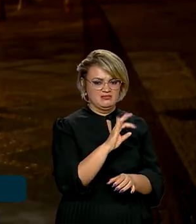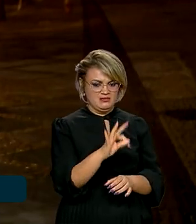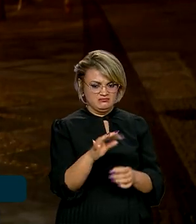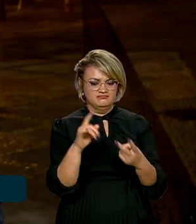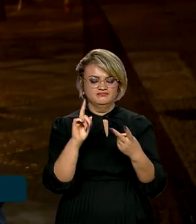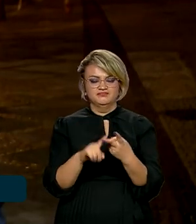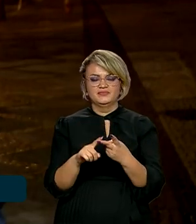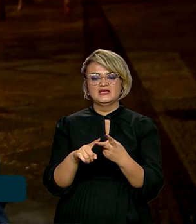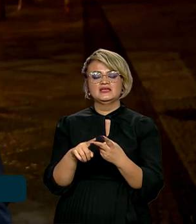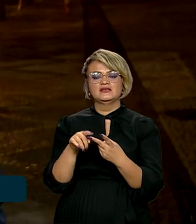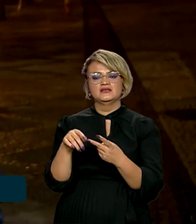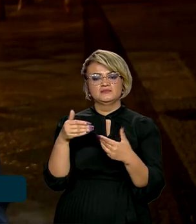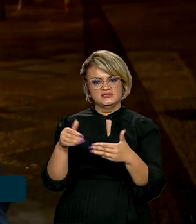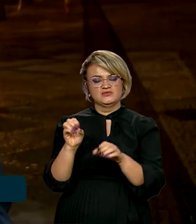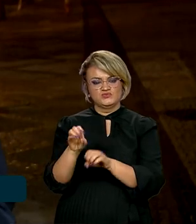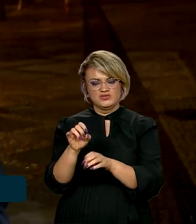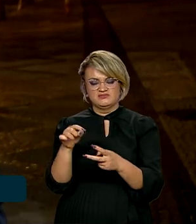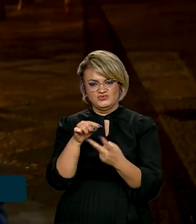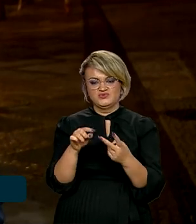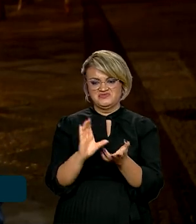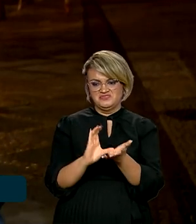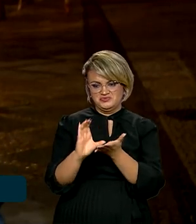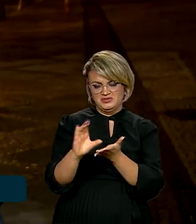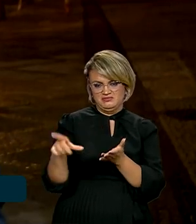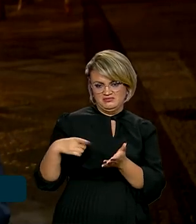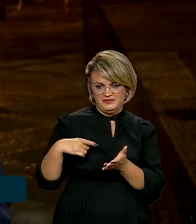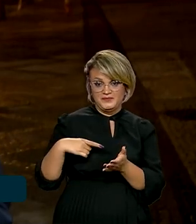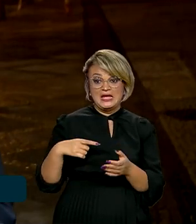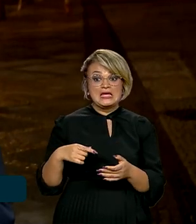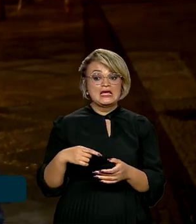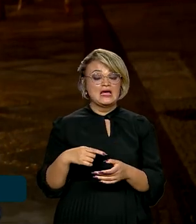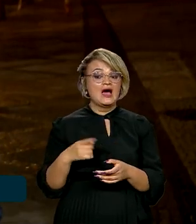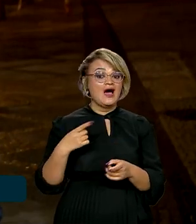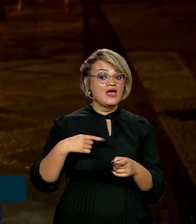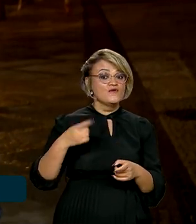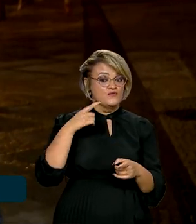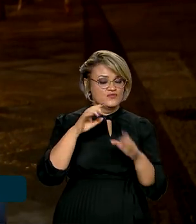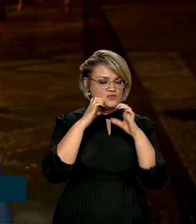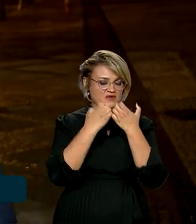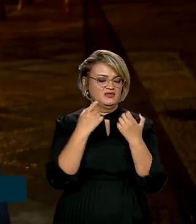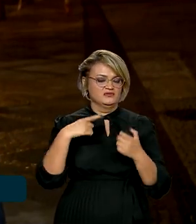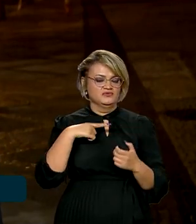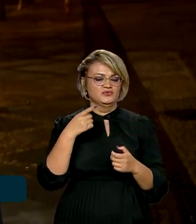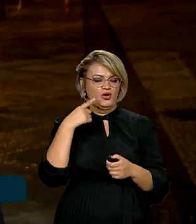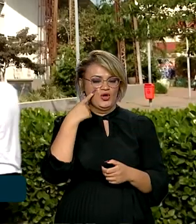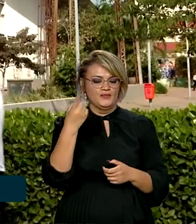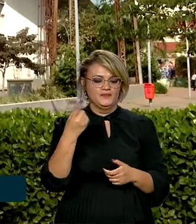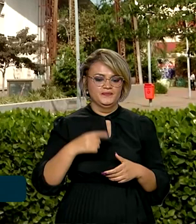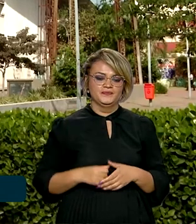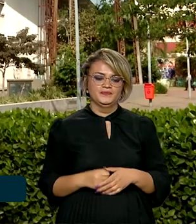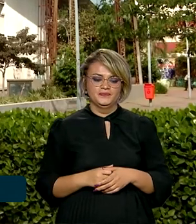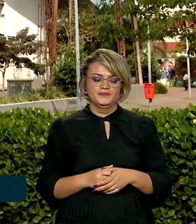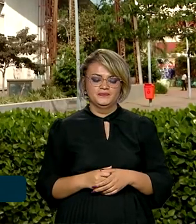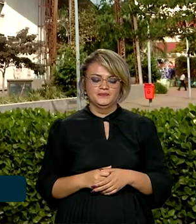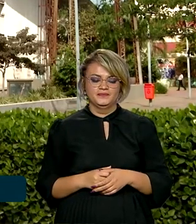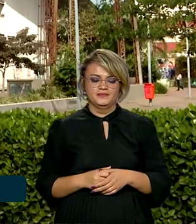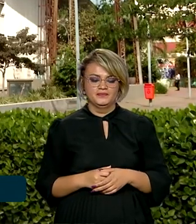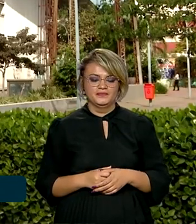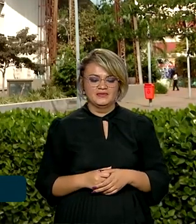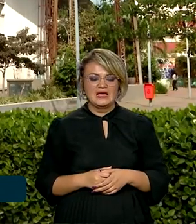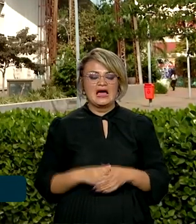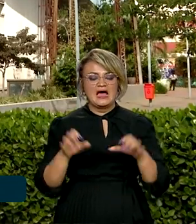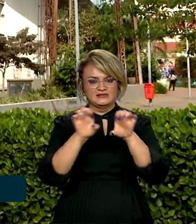e da Educação. Mais cedo eu estive no evento. Vamos ver a matéria que eu preparei. A